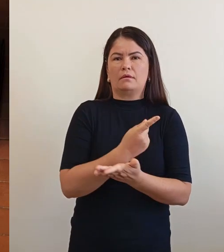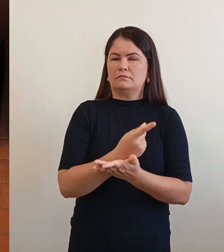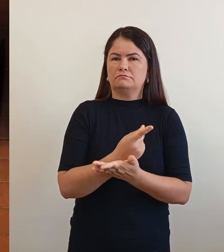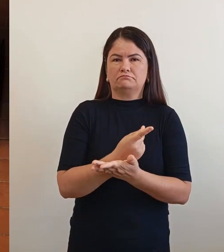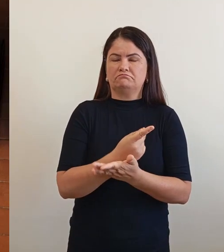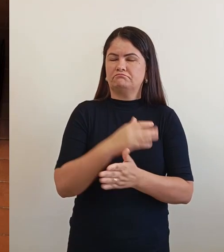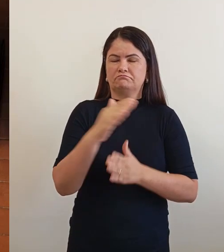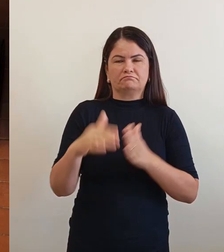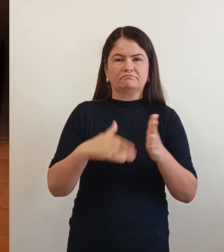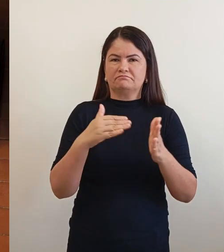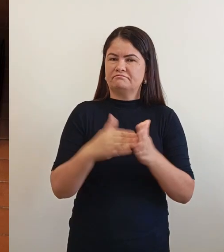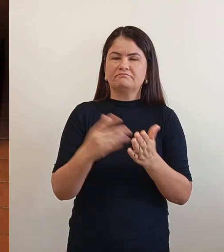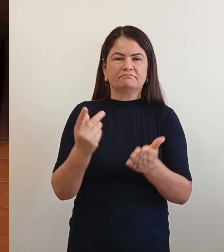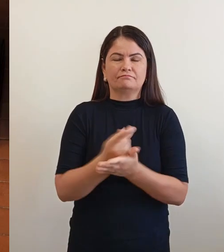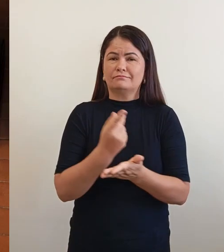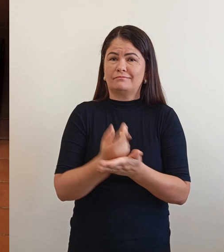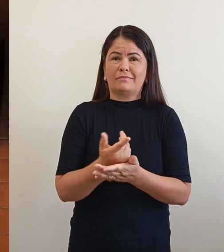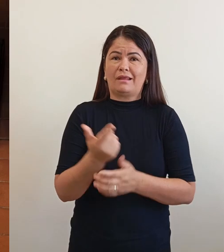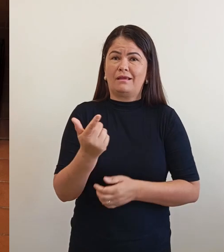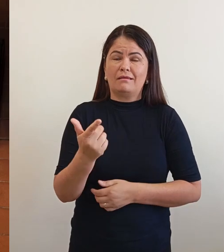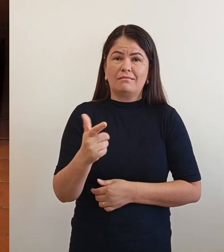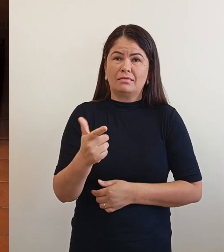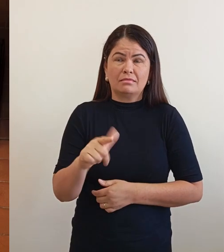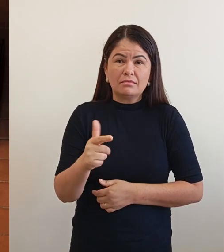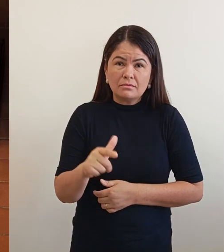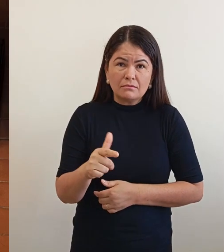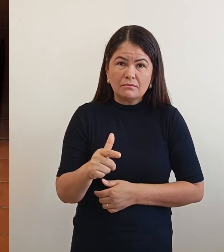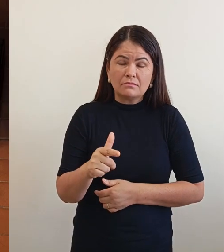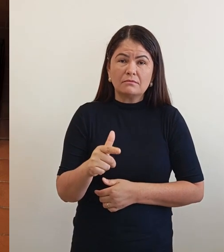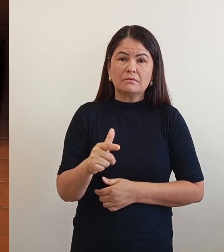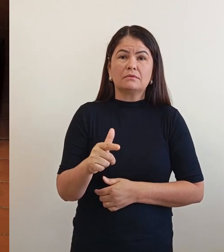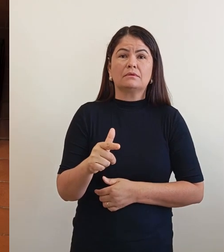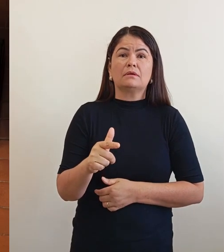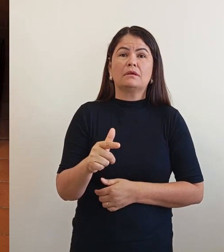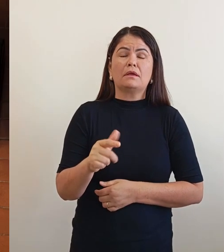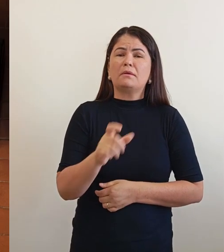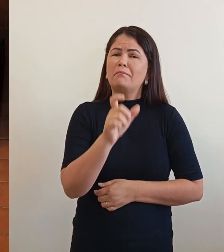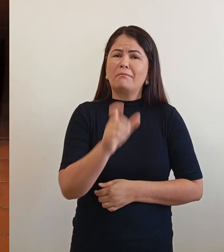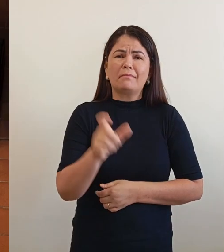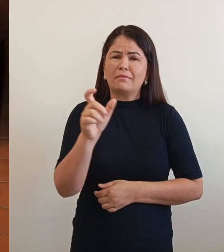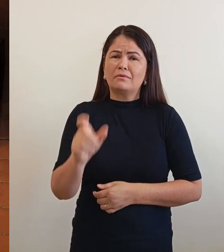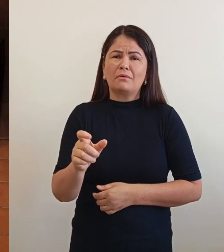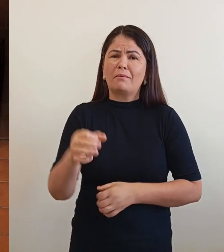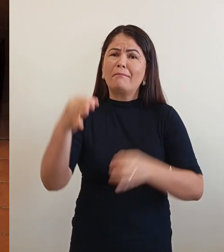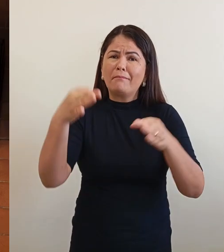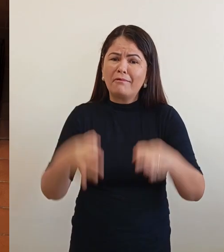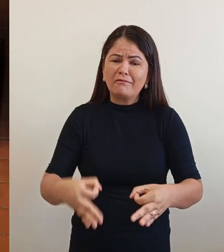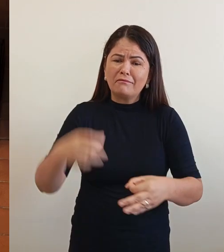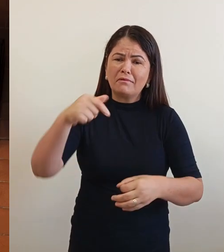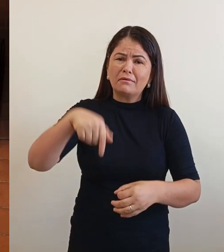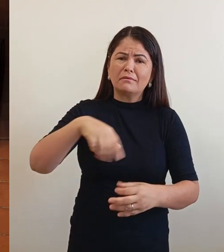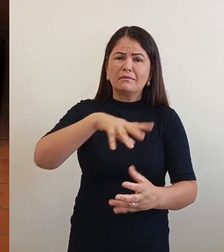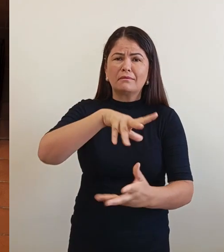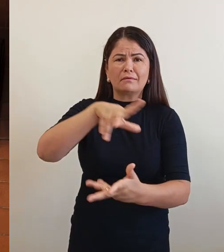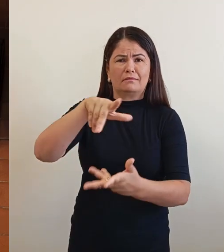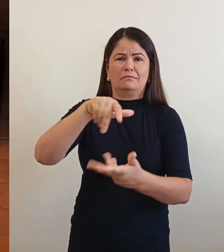Não tem ninguém perfeito aqui na Terra. Quando a pessoa errar, esses